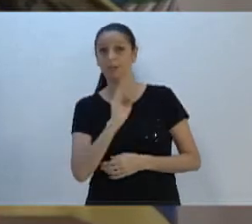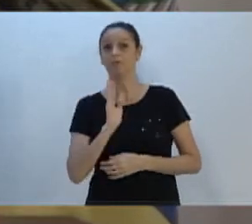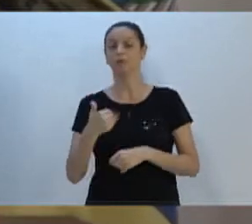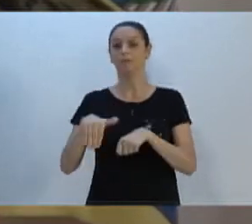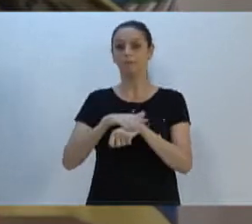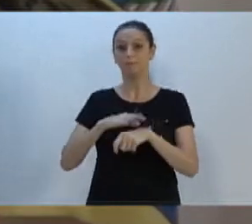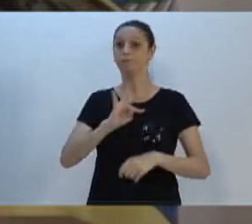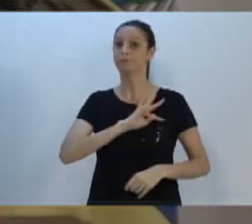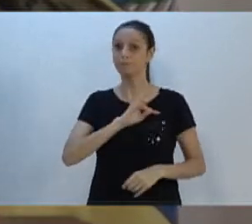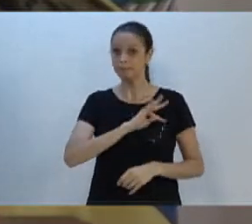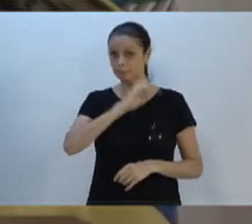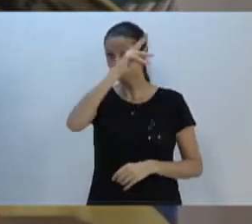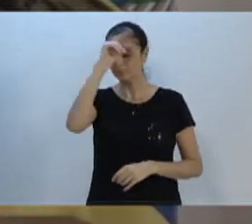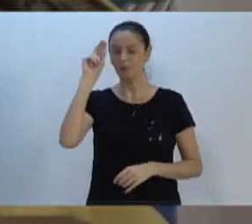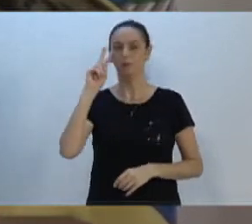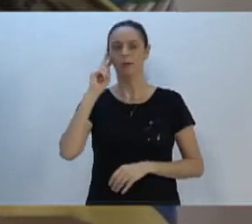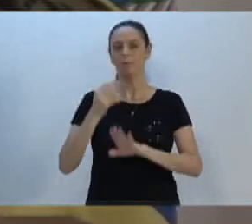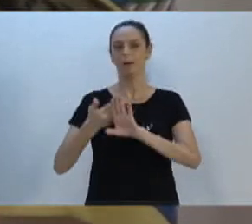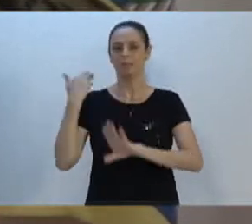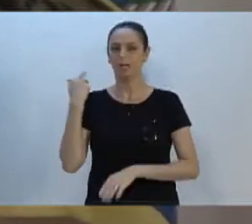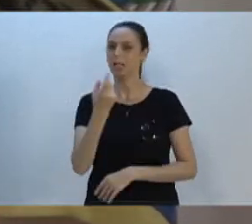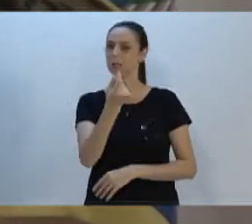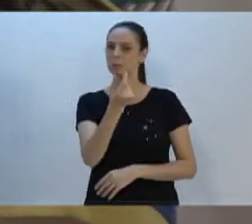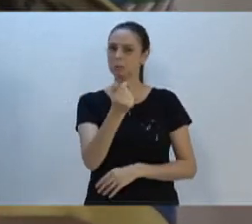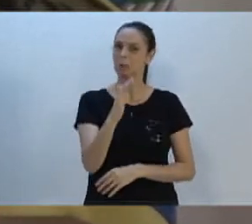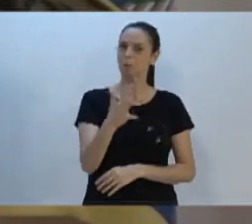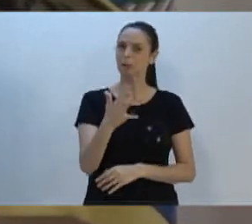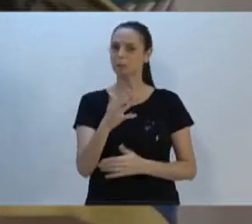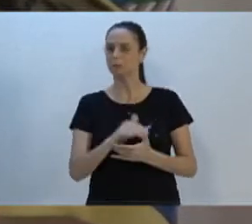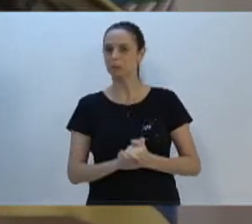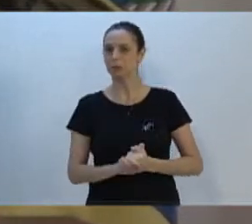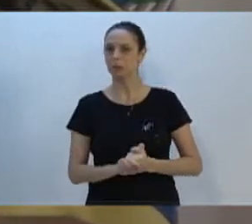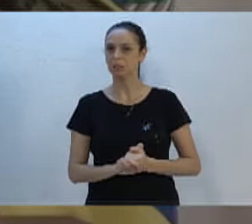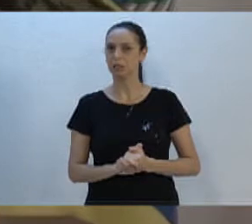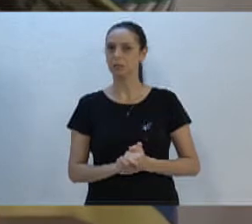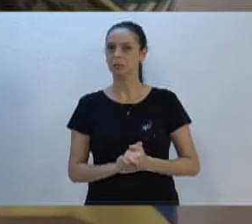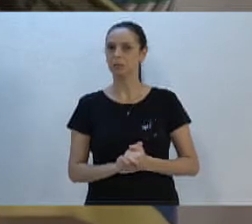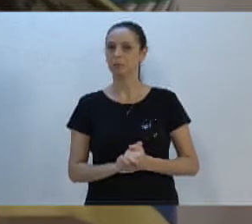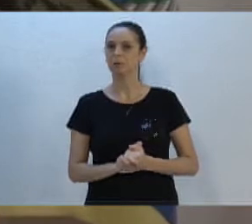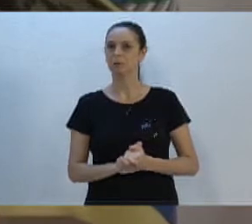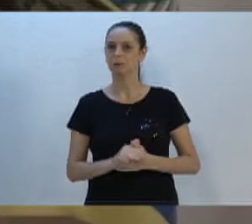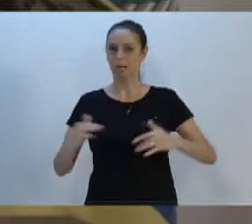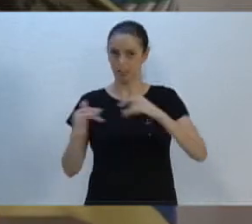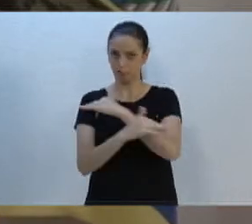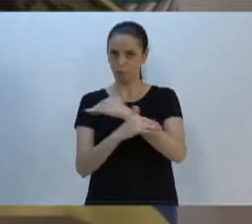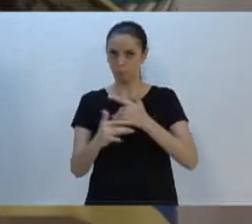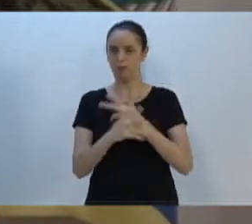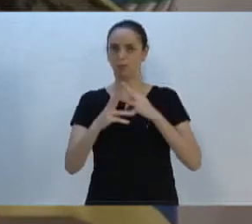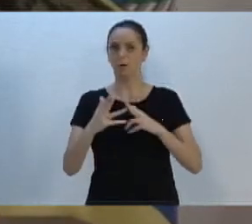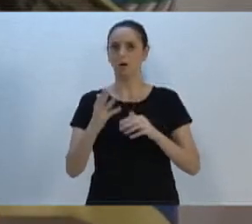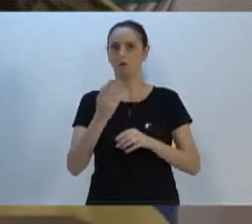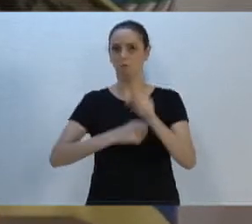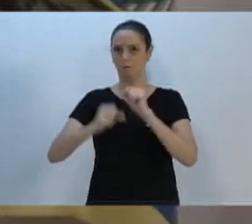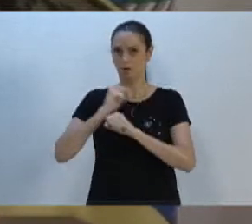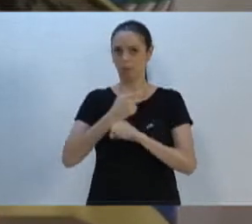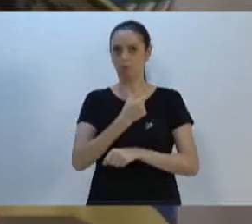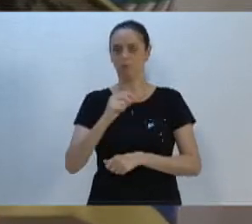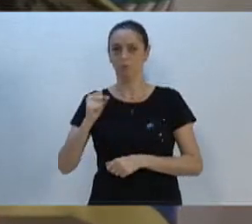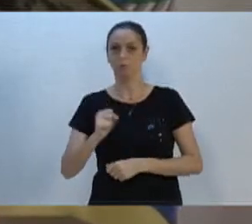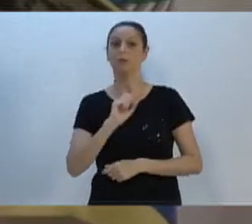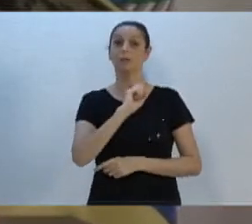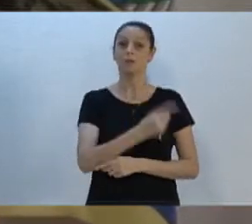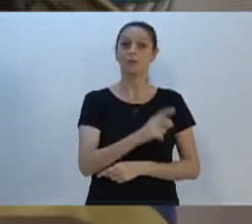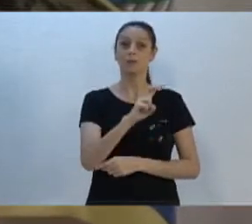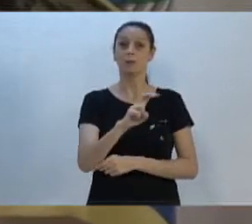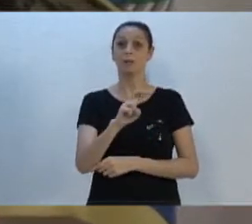prefeitura, na época custava para manter a pista como se estava em 2008, antes da catástrofe, 150